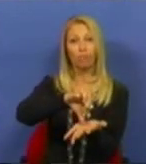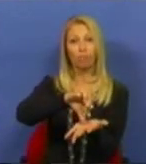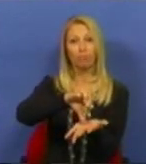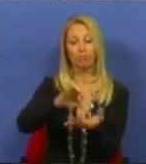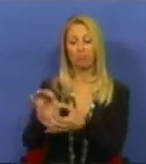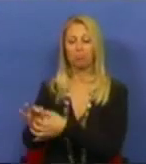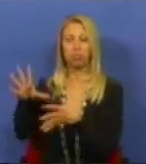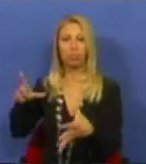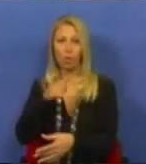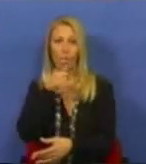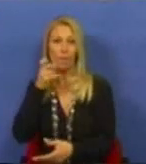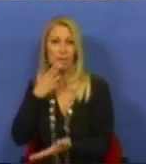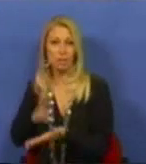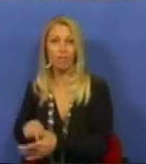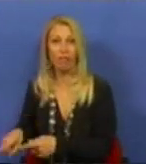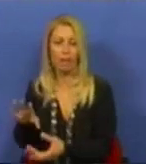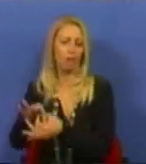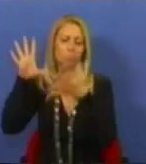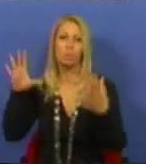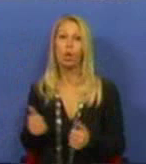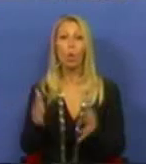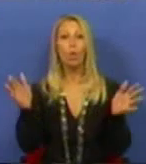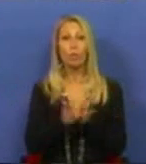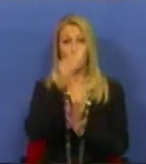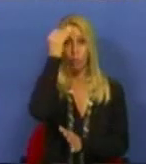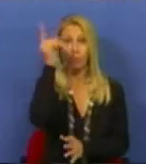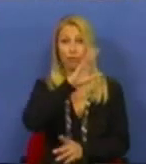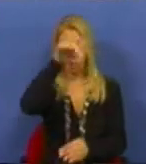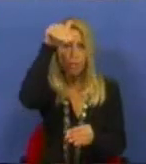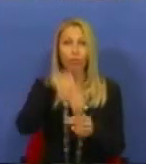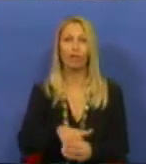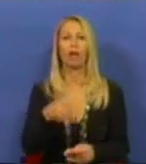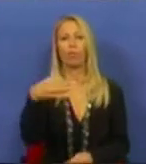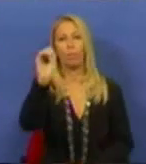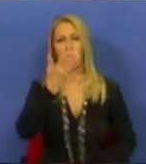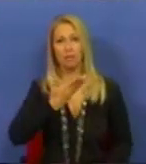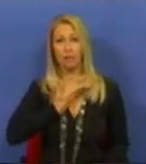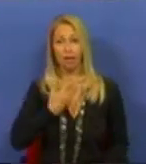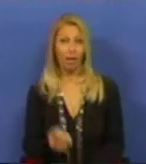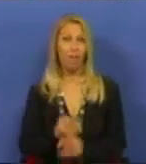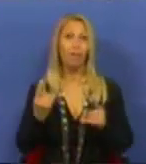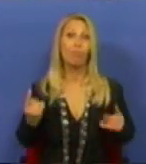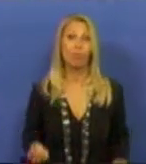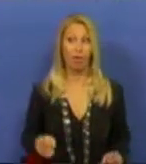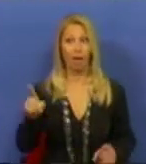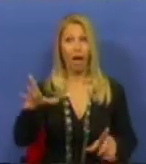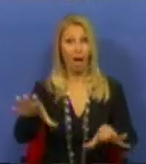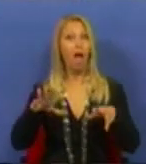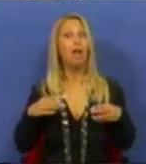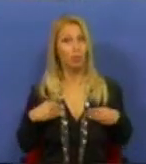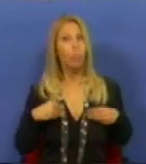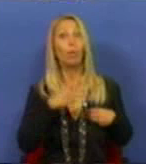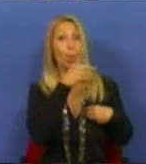seu compromisso de verdade com todos os professores que votaram no PSD porque tinham assumido o compromisso de